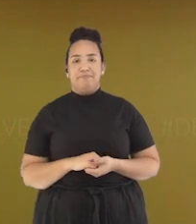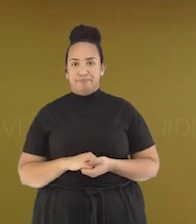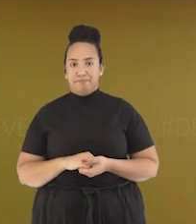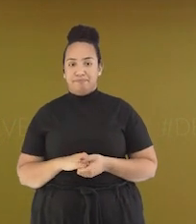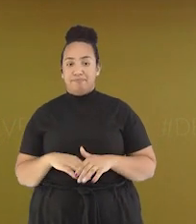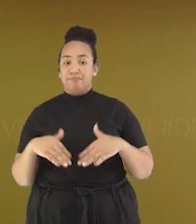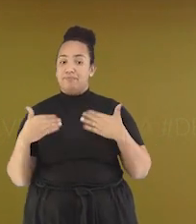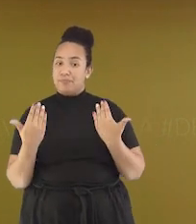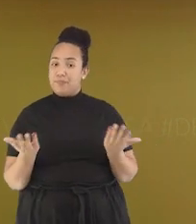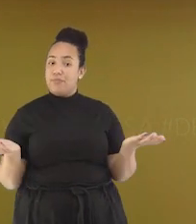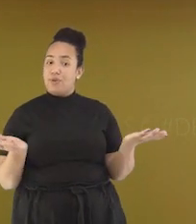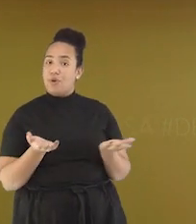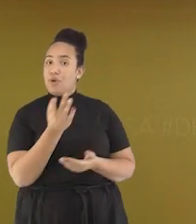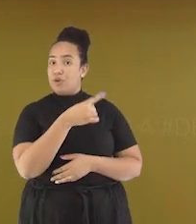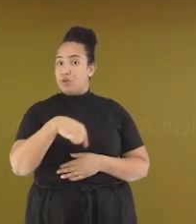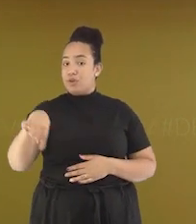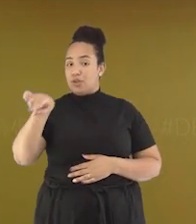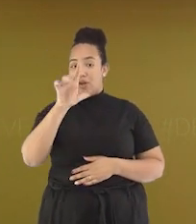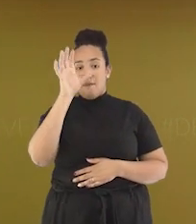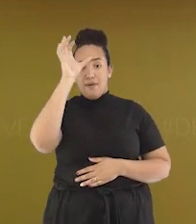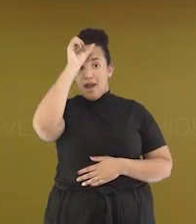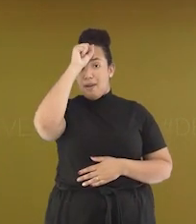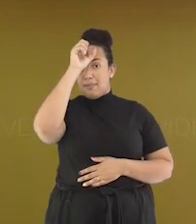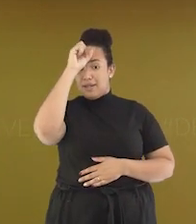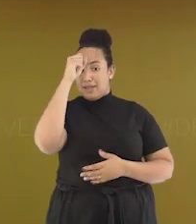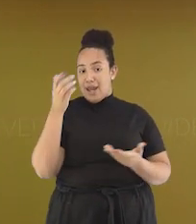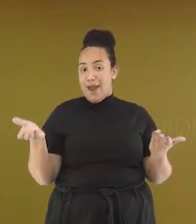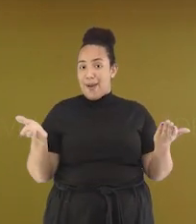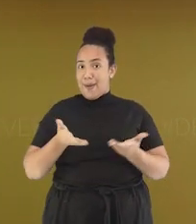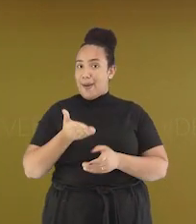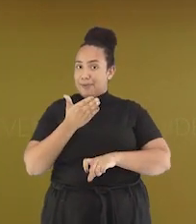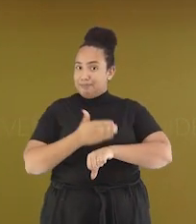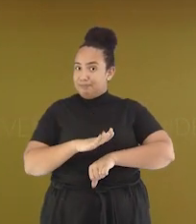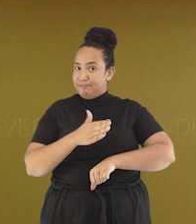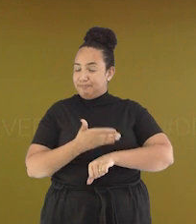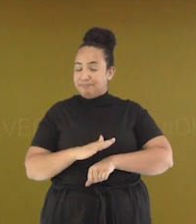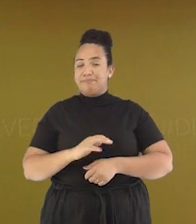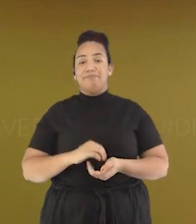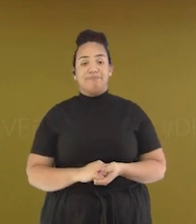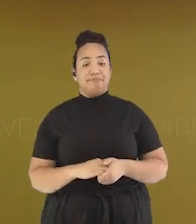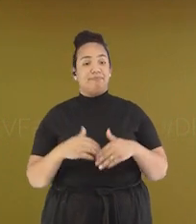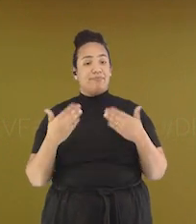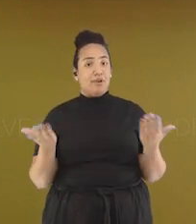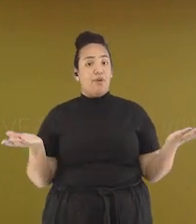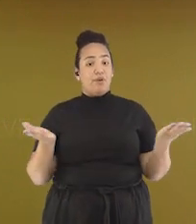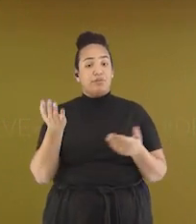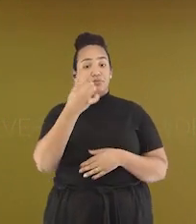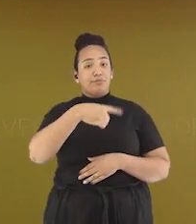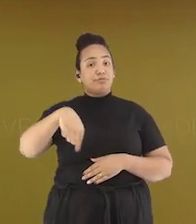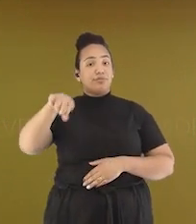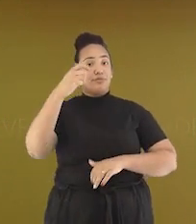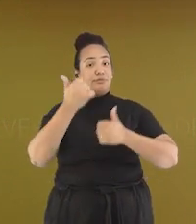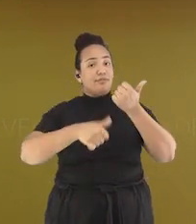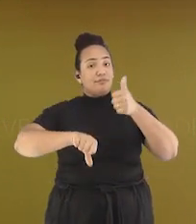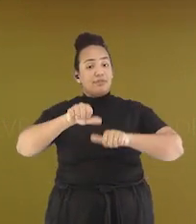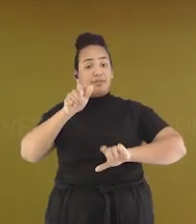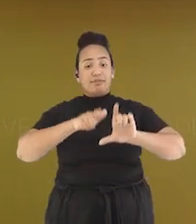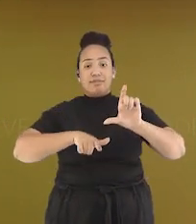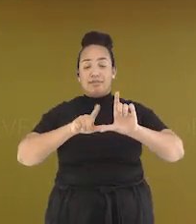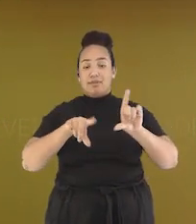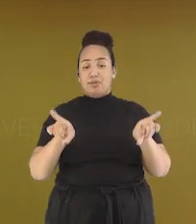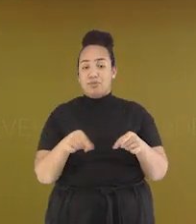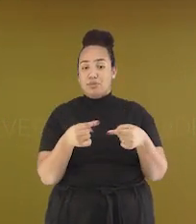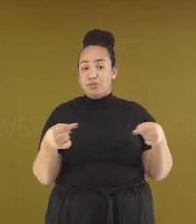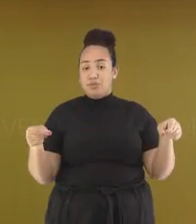vamos aprender mais sobre as sílabas tônicas na prática? Vamos analisar uma letra de canção intitulada